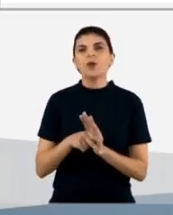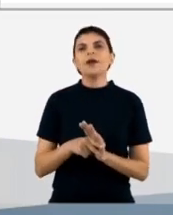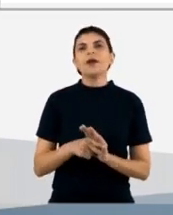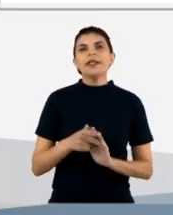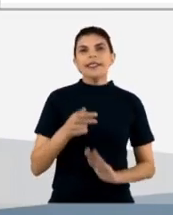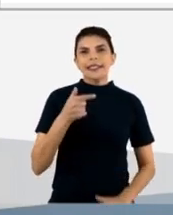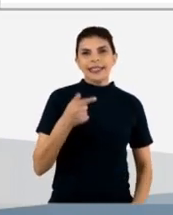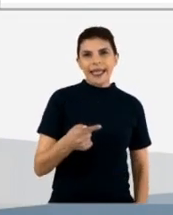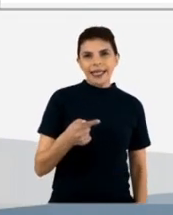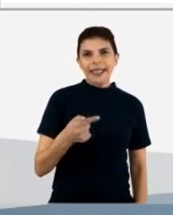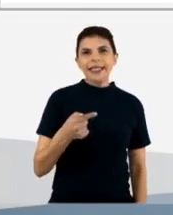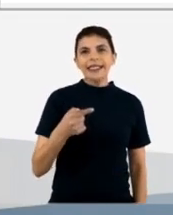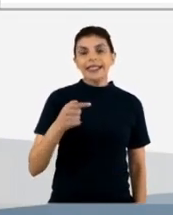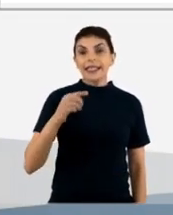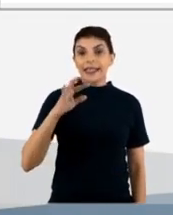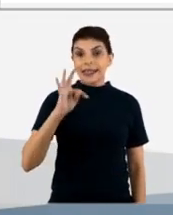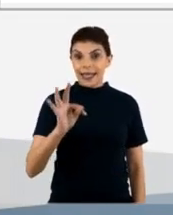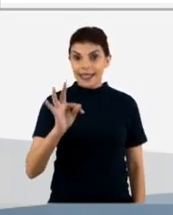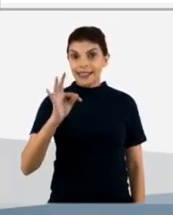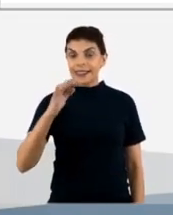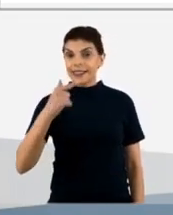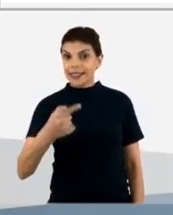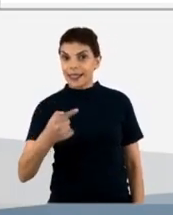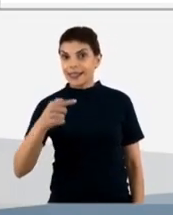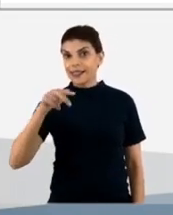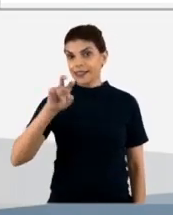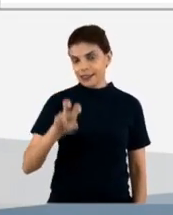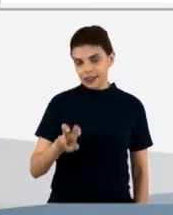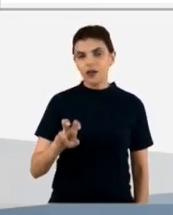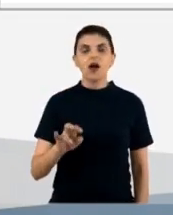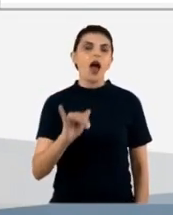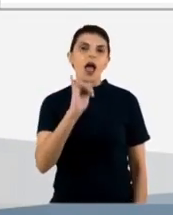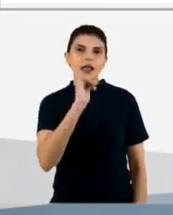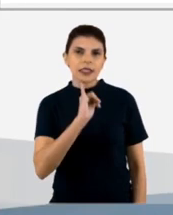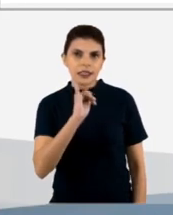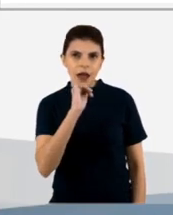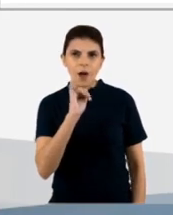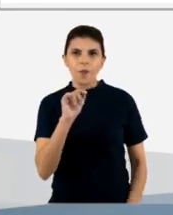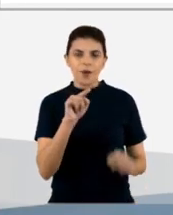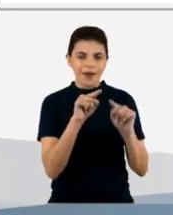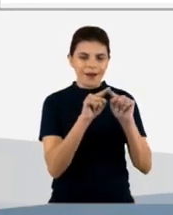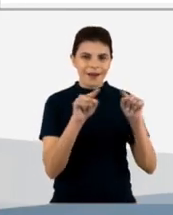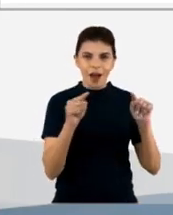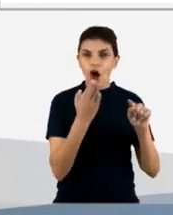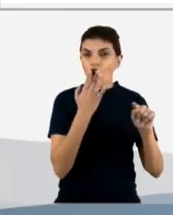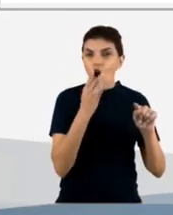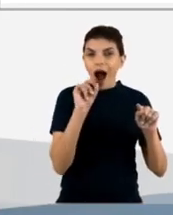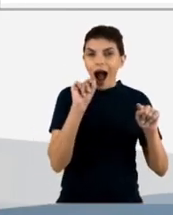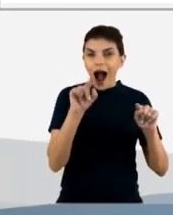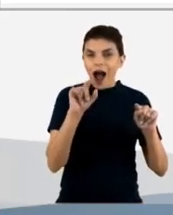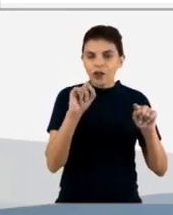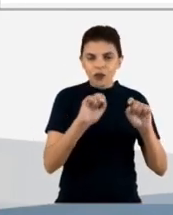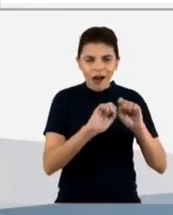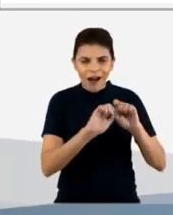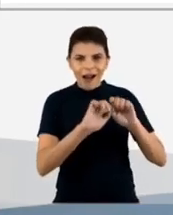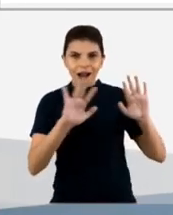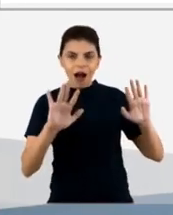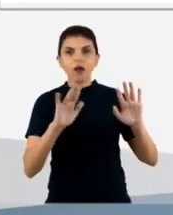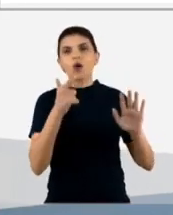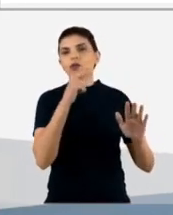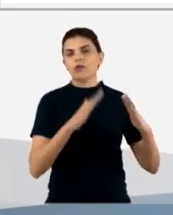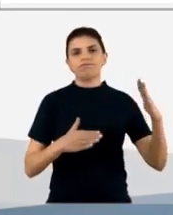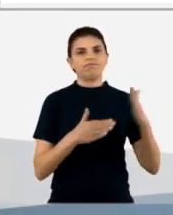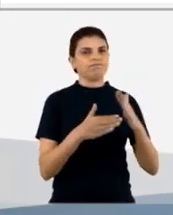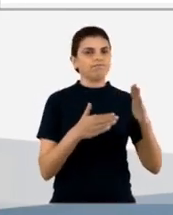-75. E aqui, uns outros clones também que foram à frente. Por exemplo, esse em azul claro, ele só foi até a placa de